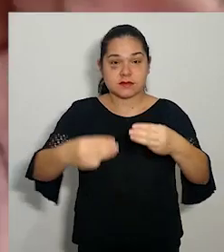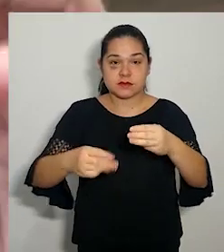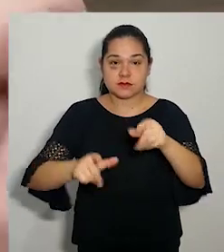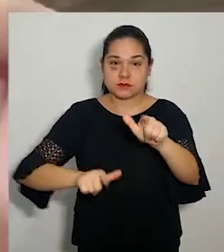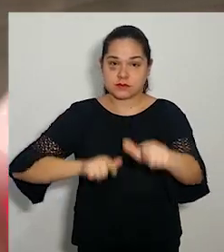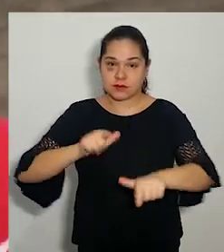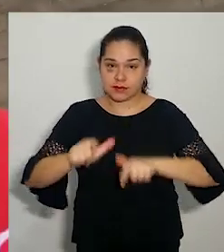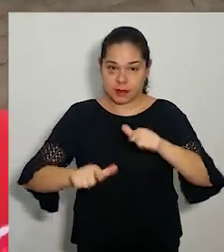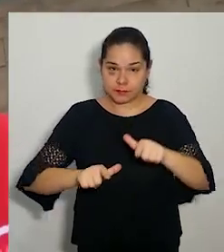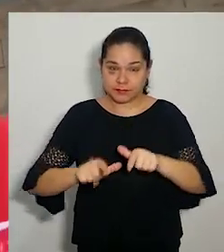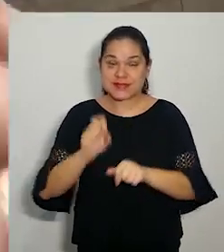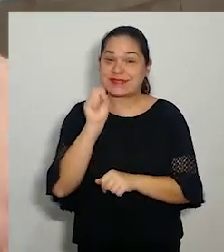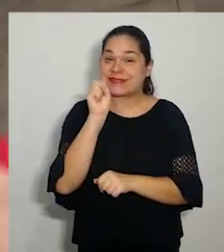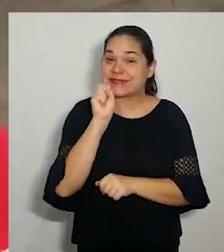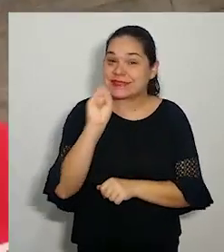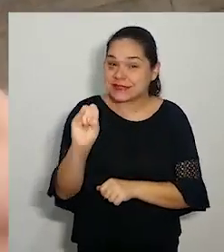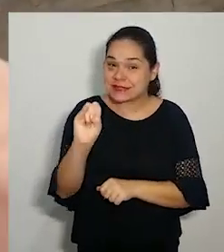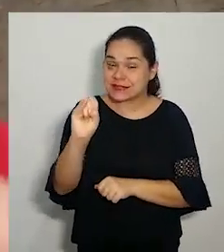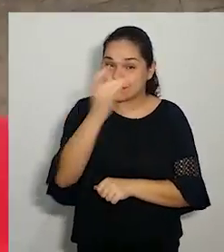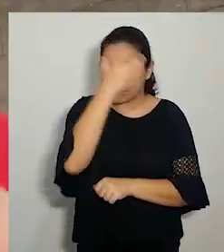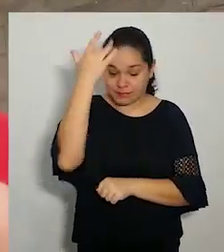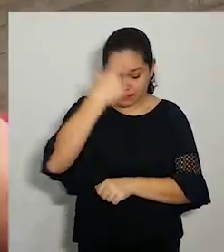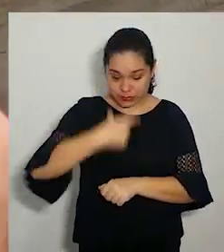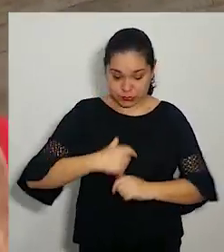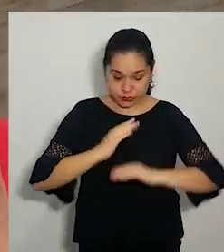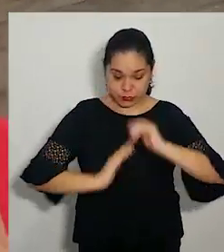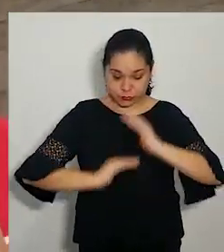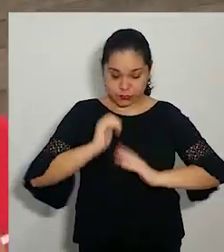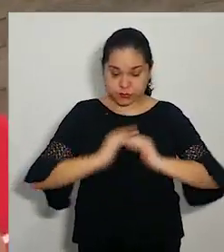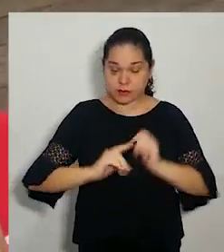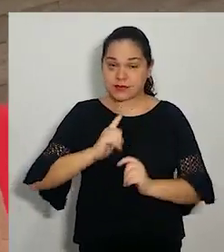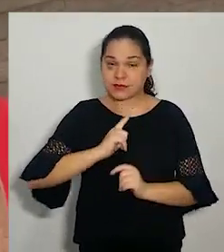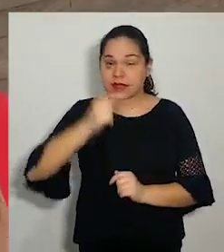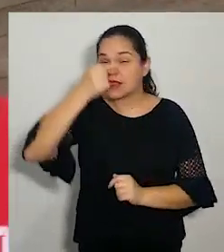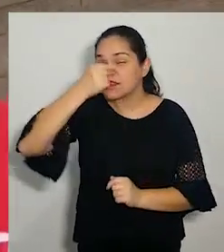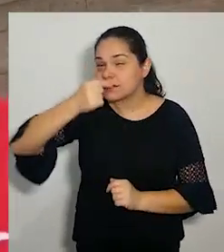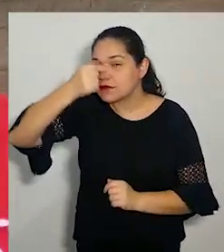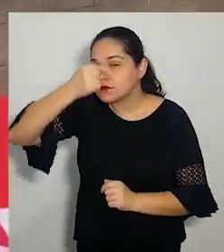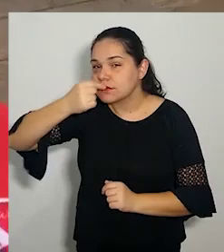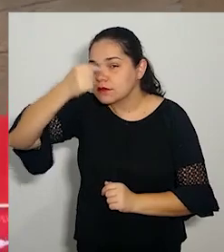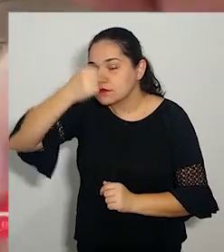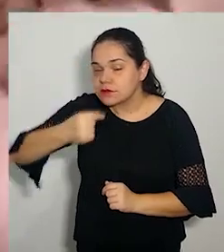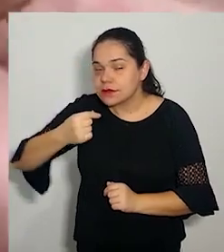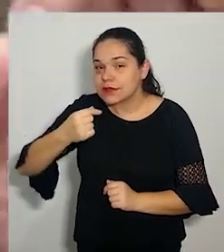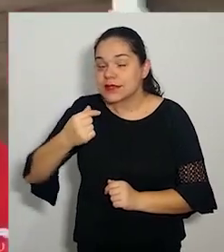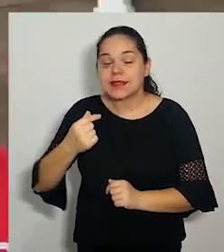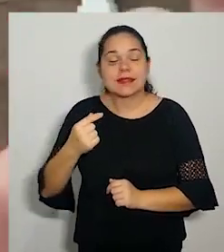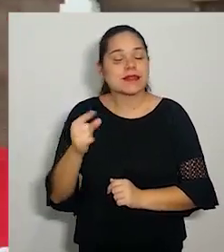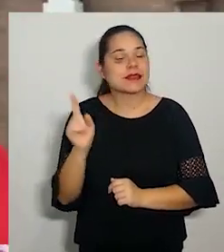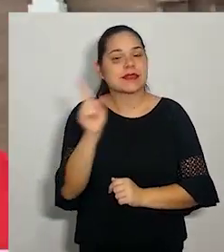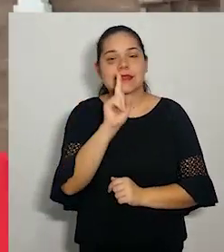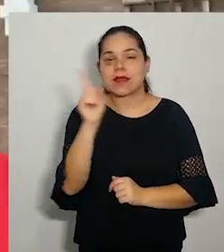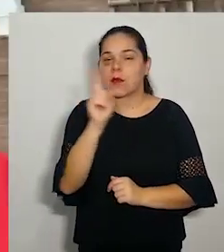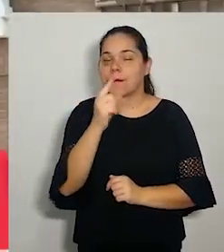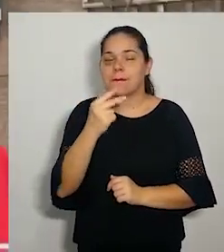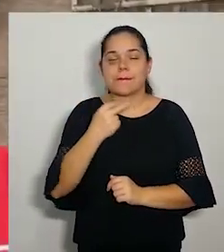se um trabalhador tiver coriza, coriza, nariz correndo, não deve ir trabalhar, o seu